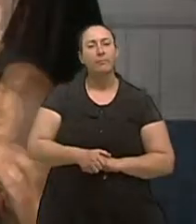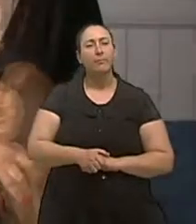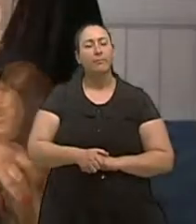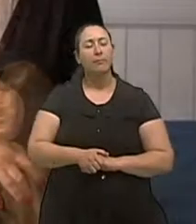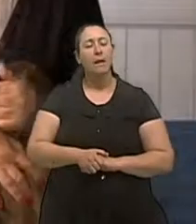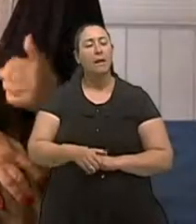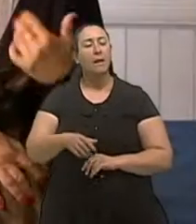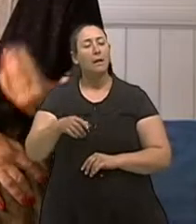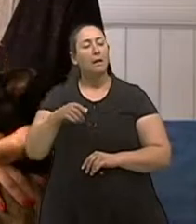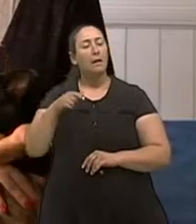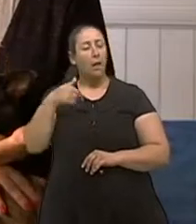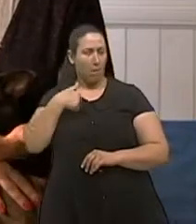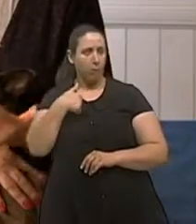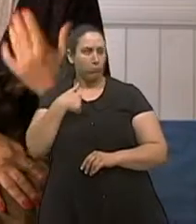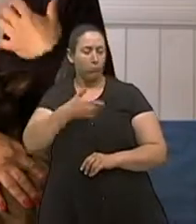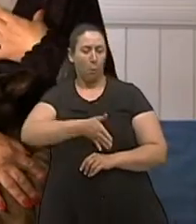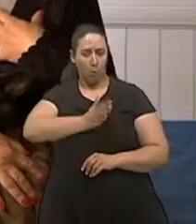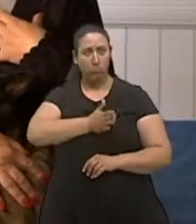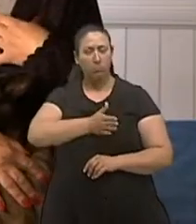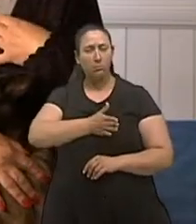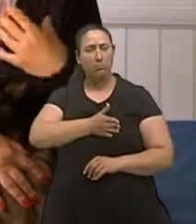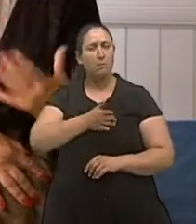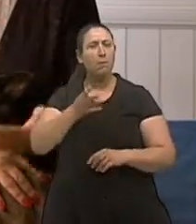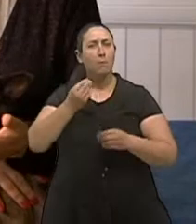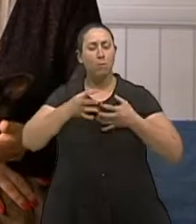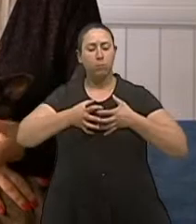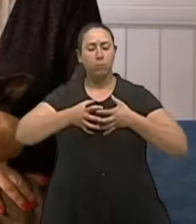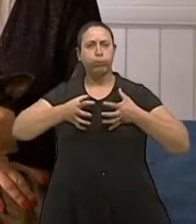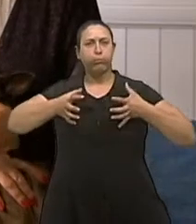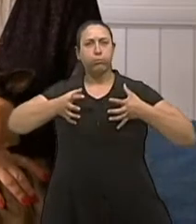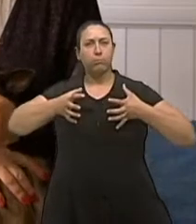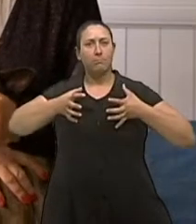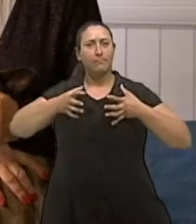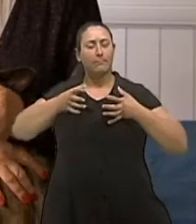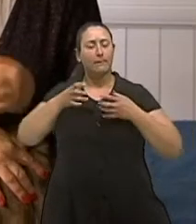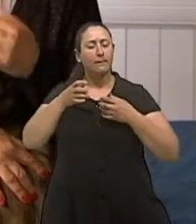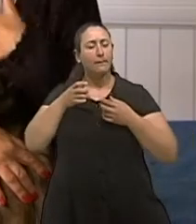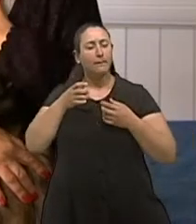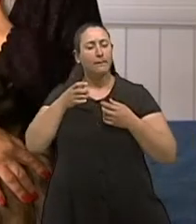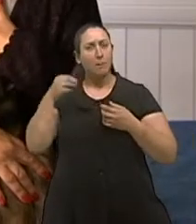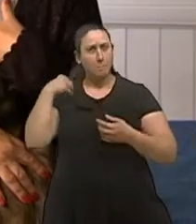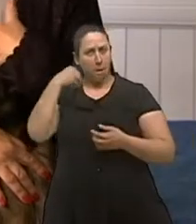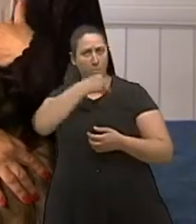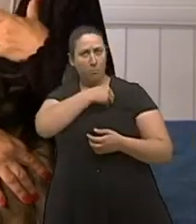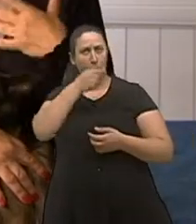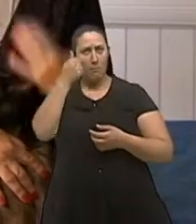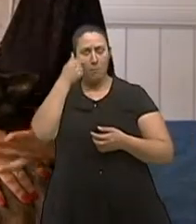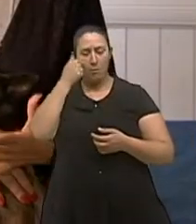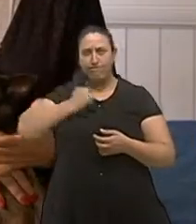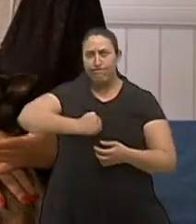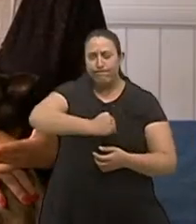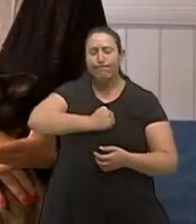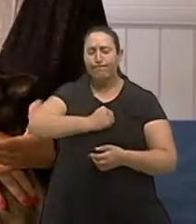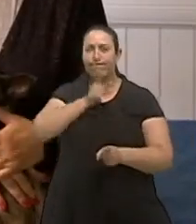o meu coração muito aumentado, um problema de válvula